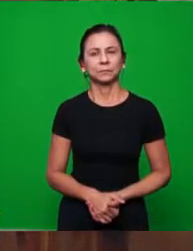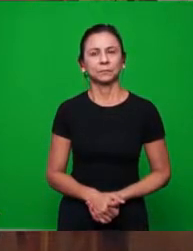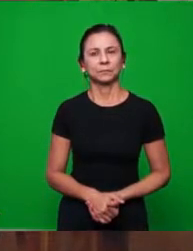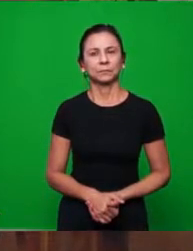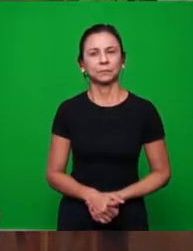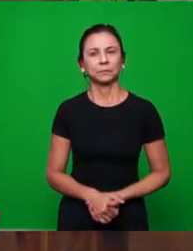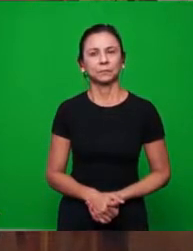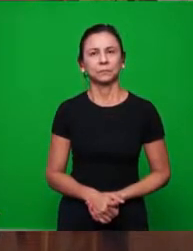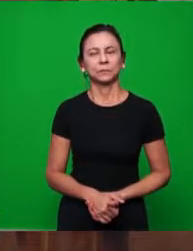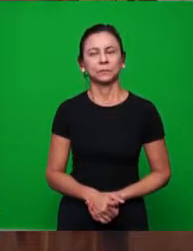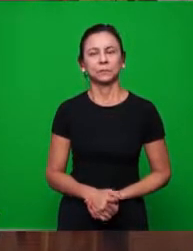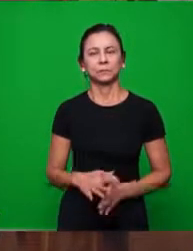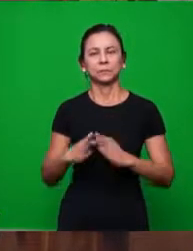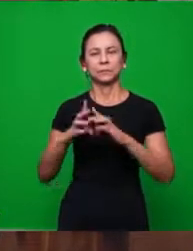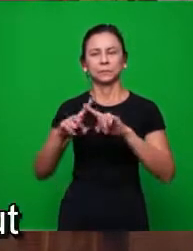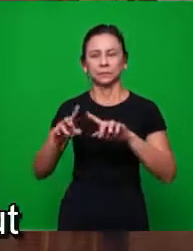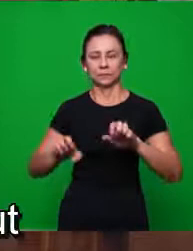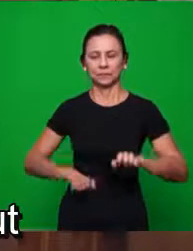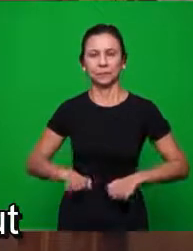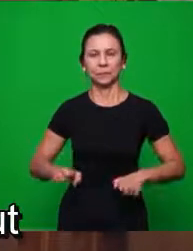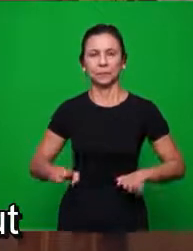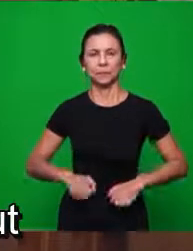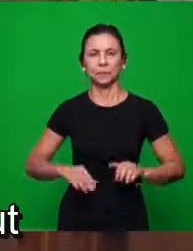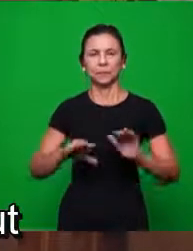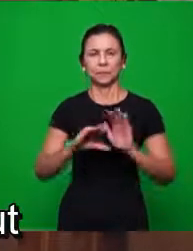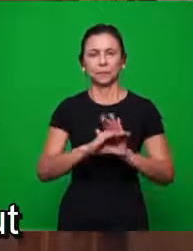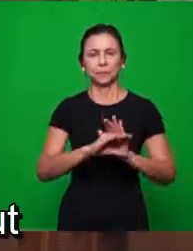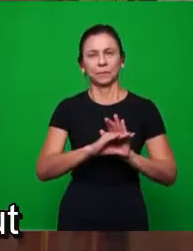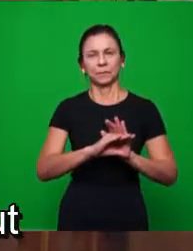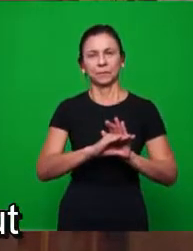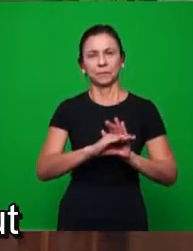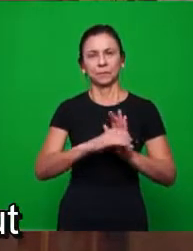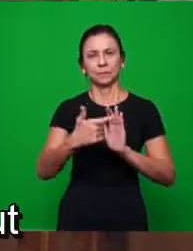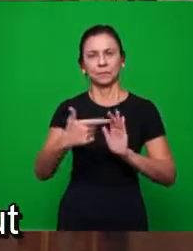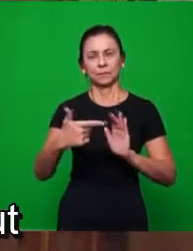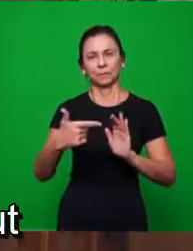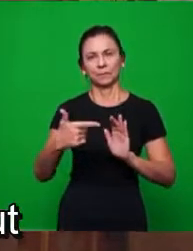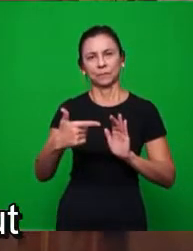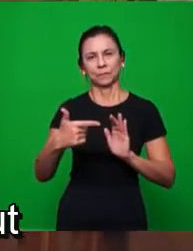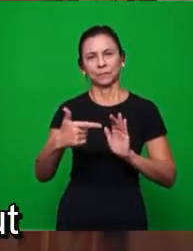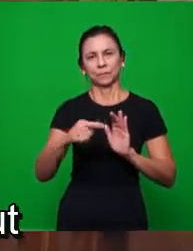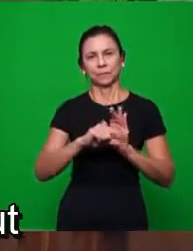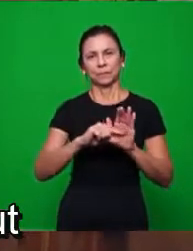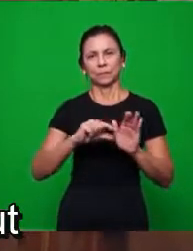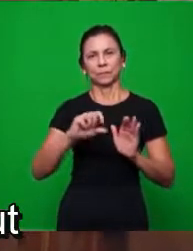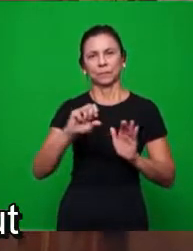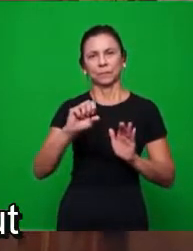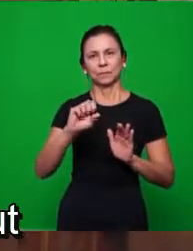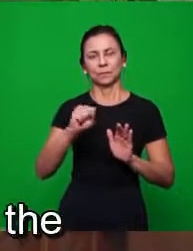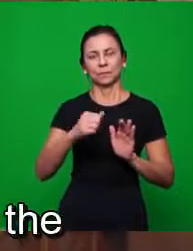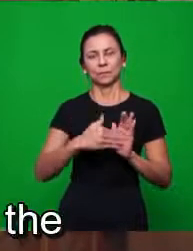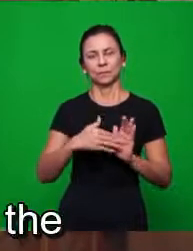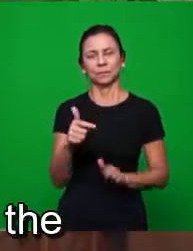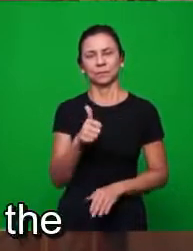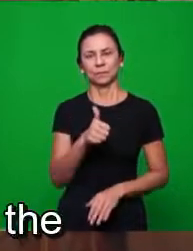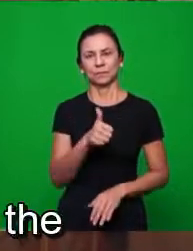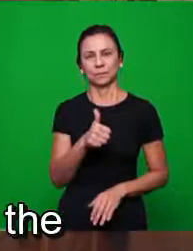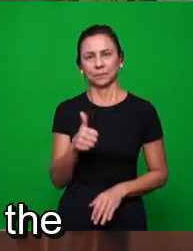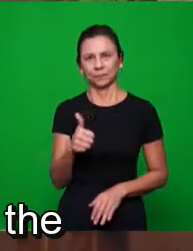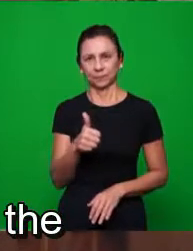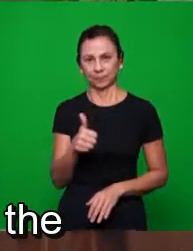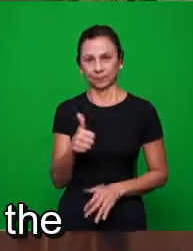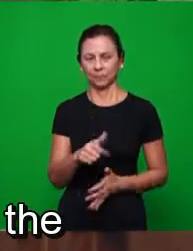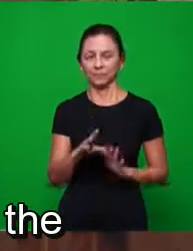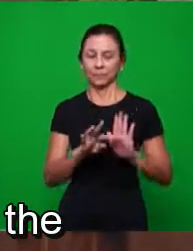Vamos aqui. Apocalipse 2, de 8 a 11, é o texto que fala a respeito de Esmirna.